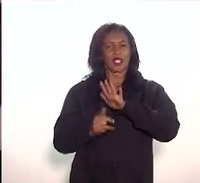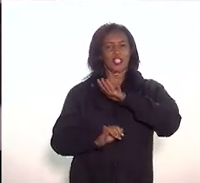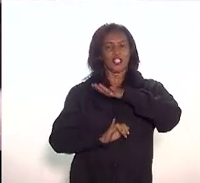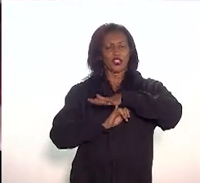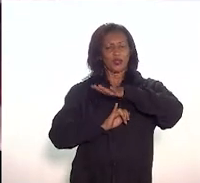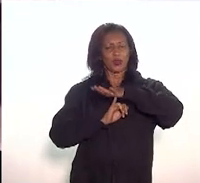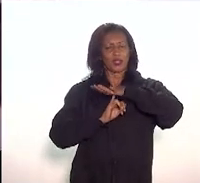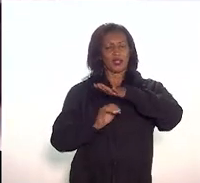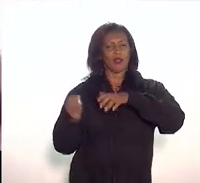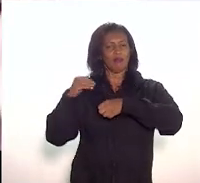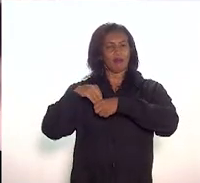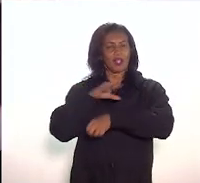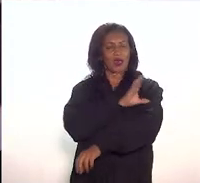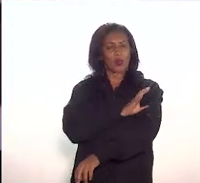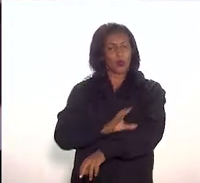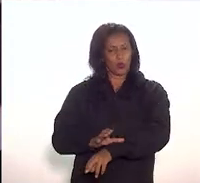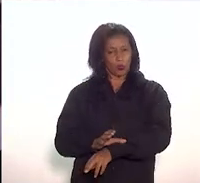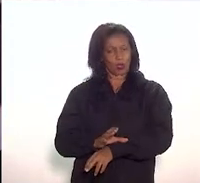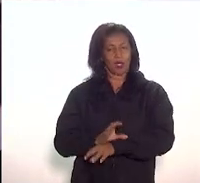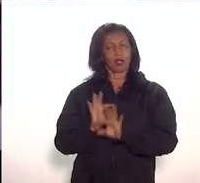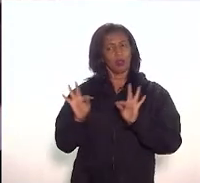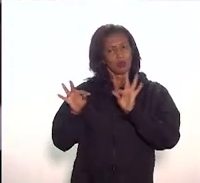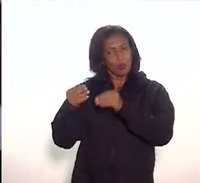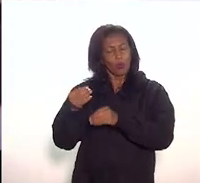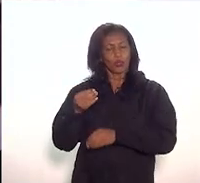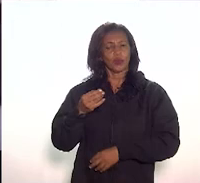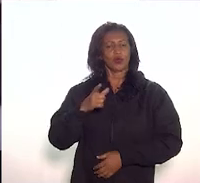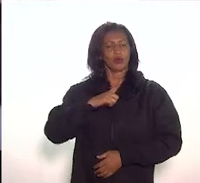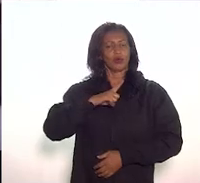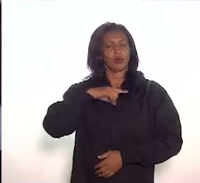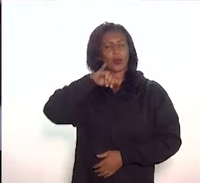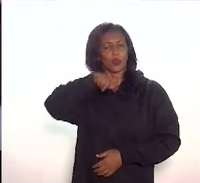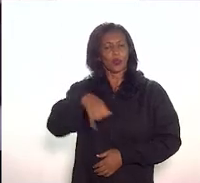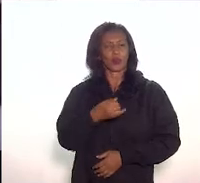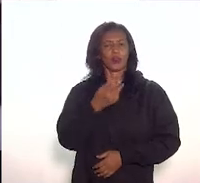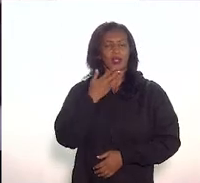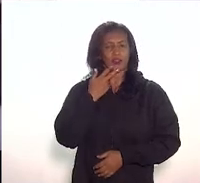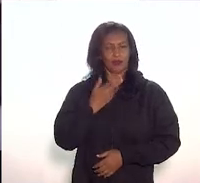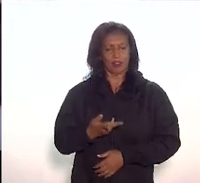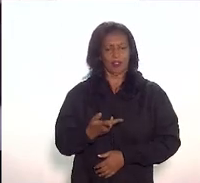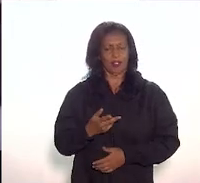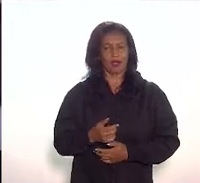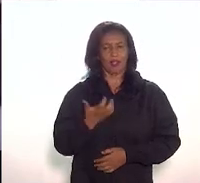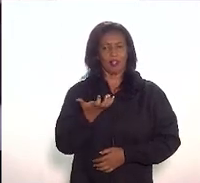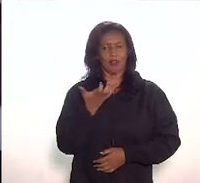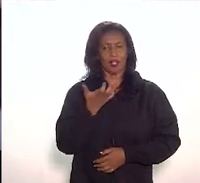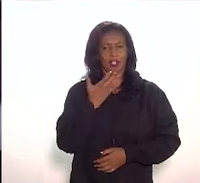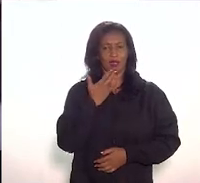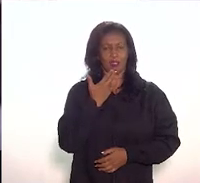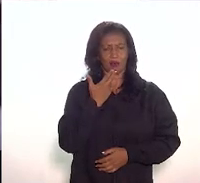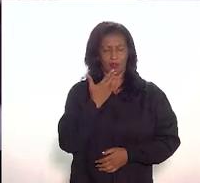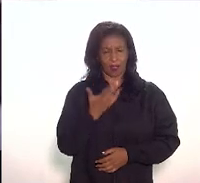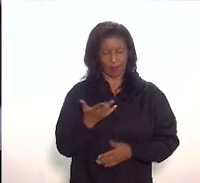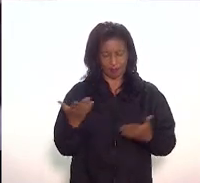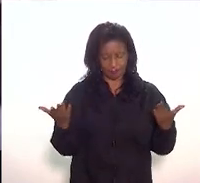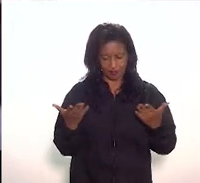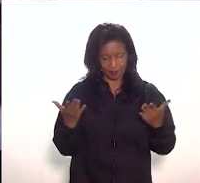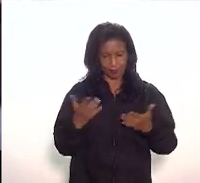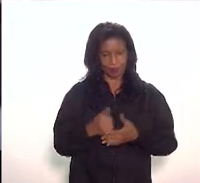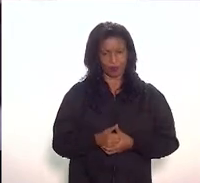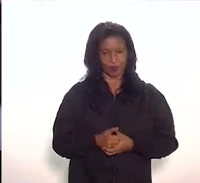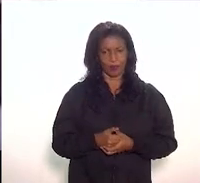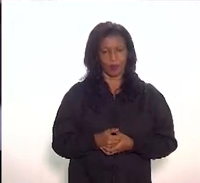Então, essas pessoas inclusive vão ter a oportunidade de falar e eu queria dizer o seguinte, é